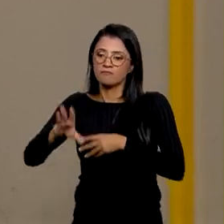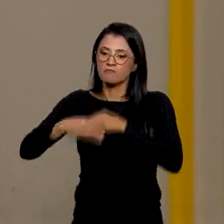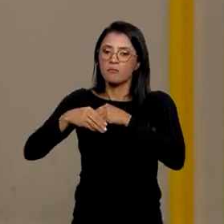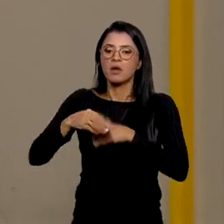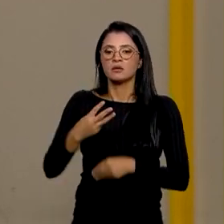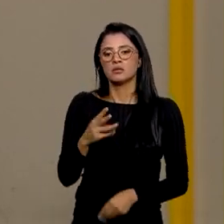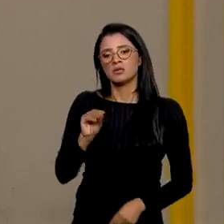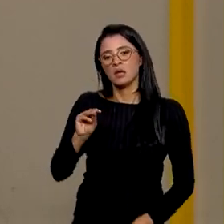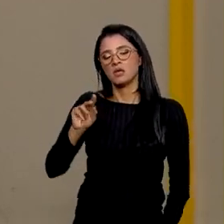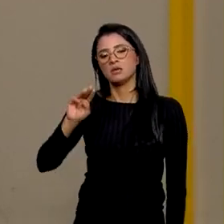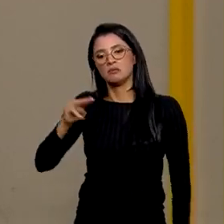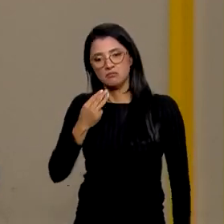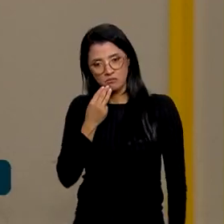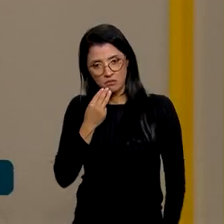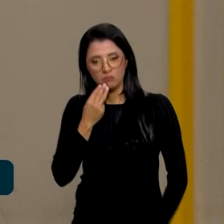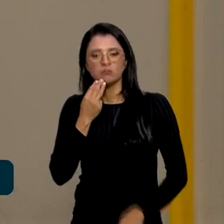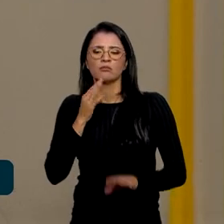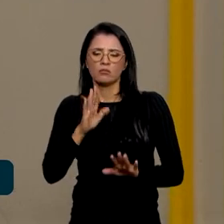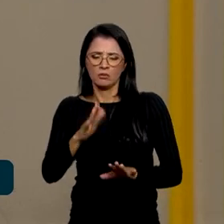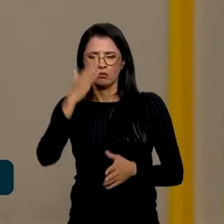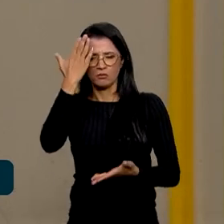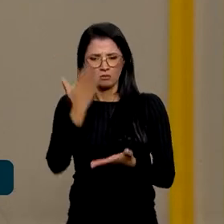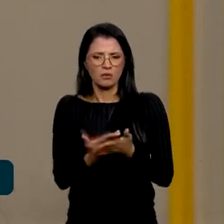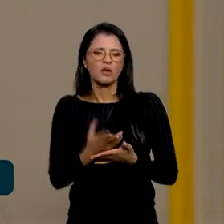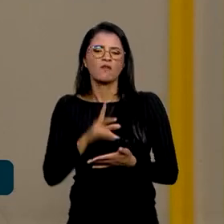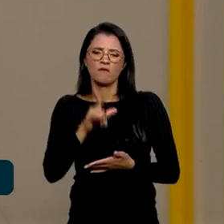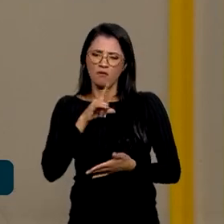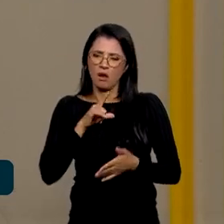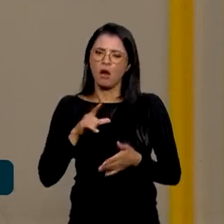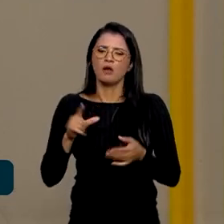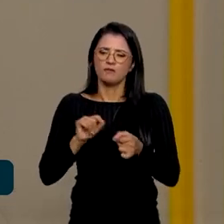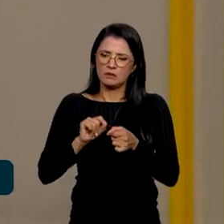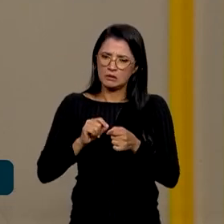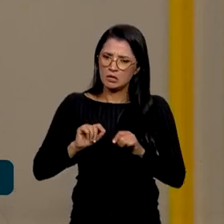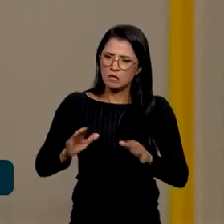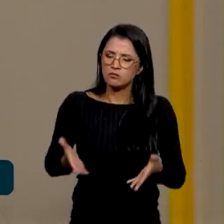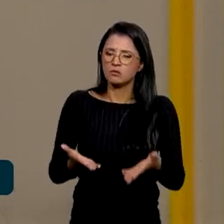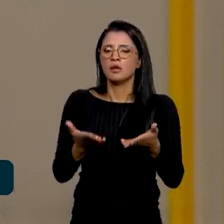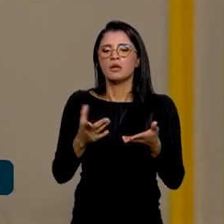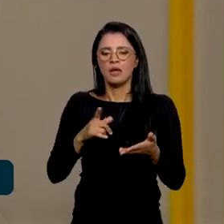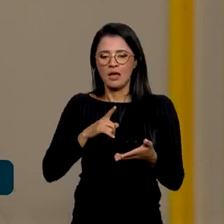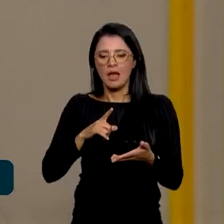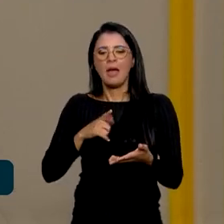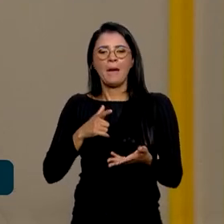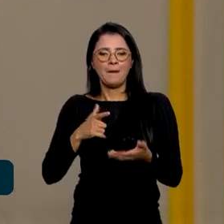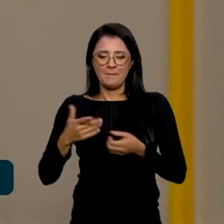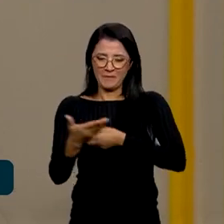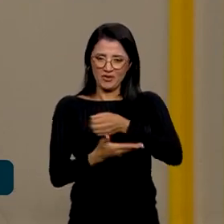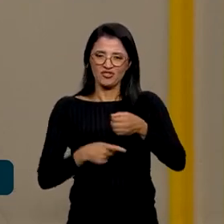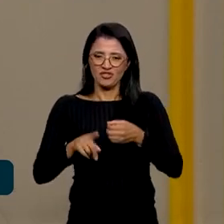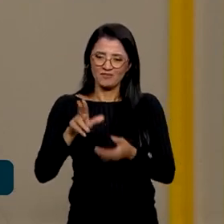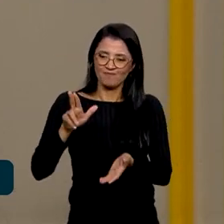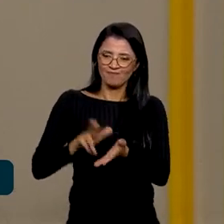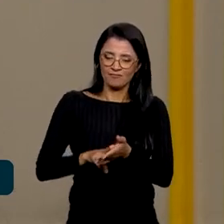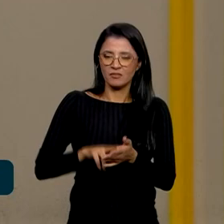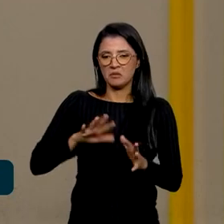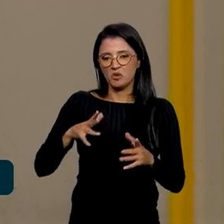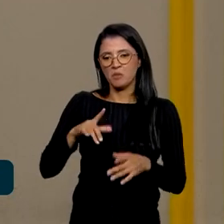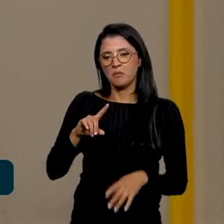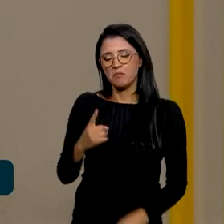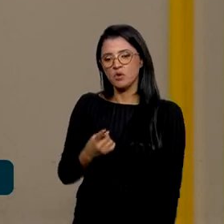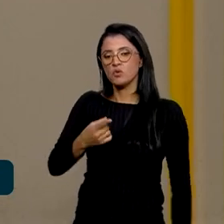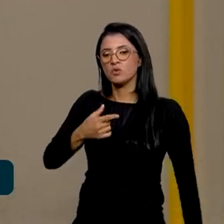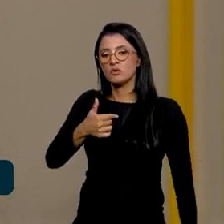Então, a gente acredita que a gente vai realmente fazer uma grande ativação a partir desses pontões, a partir desse reconhecimento, pelo menos, de 1